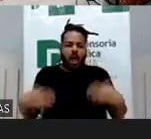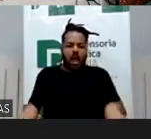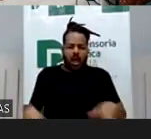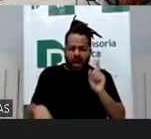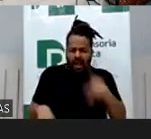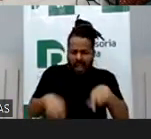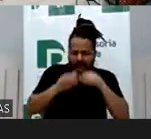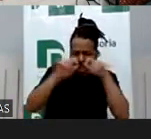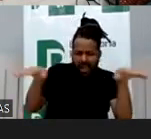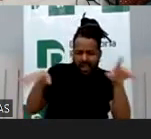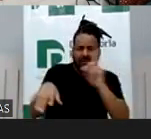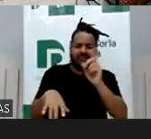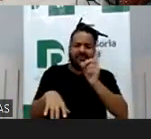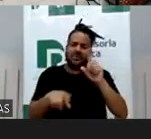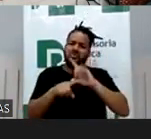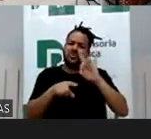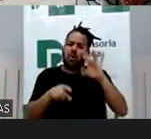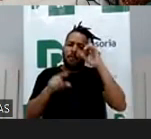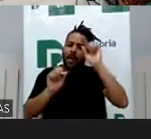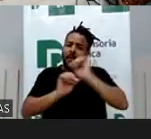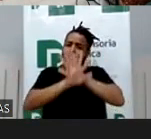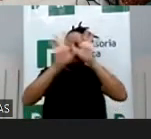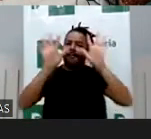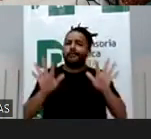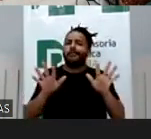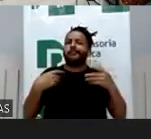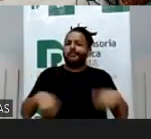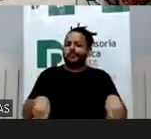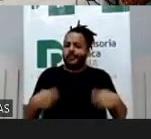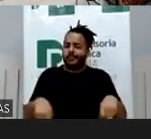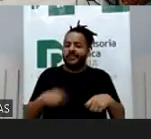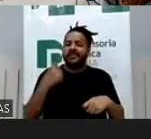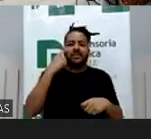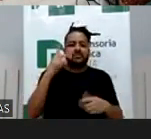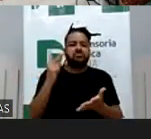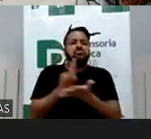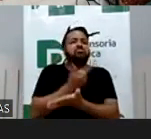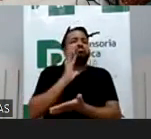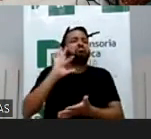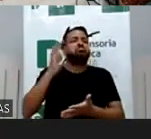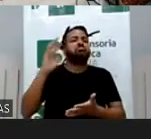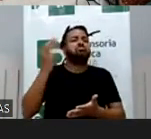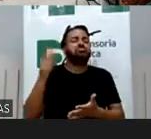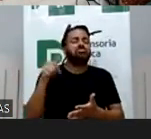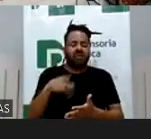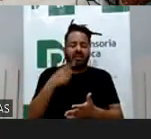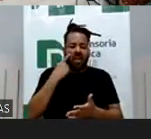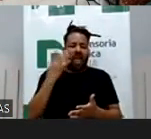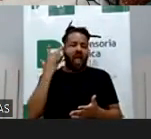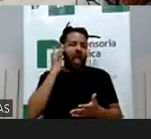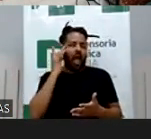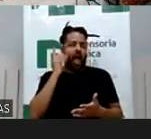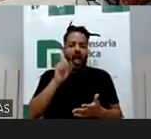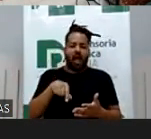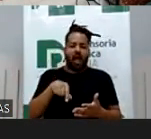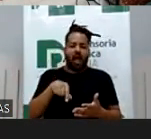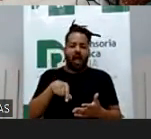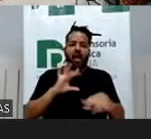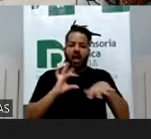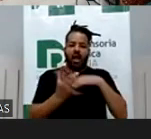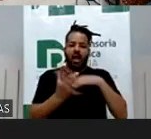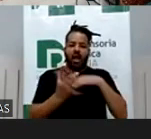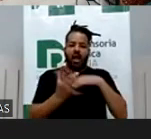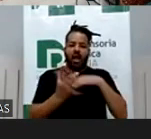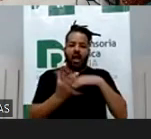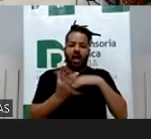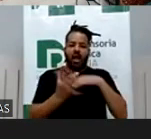entenda este mundo, compreenda este mundo, problematize este mundo e não encare tudo que a gente faz nesse ambiente digital como algo